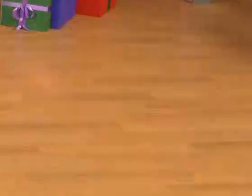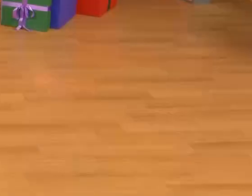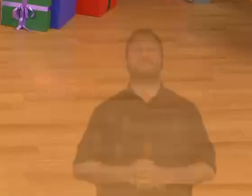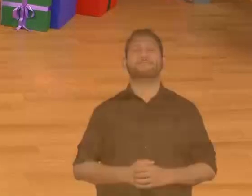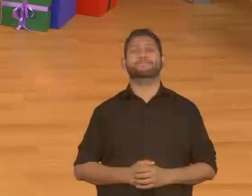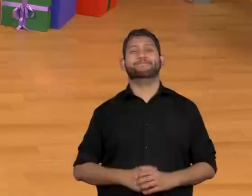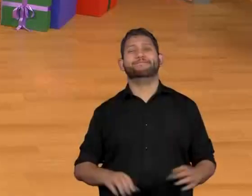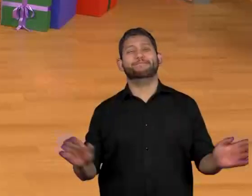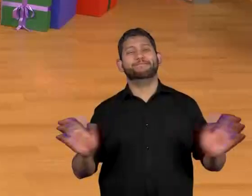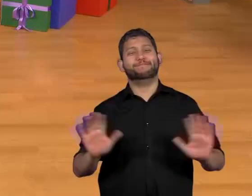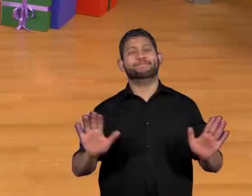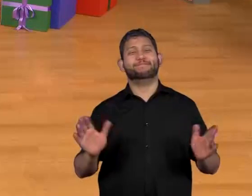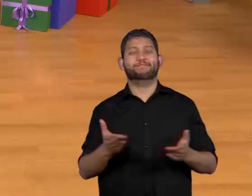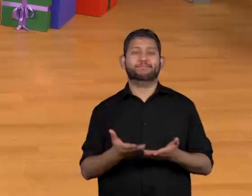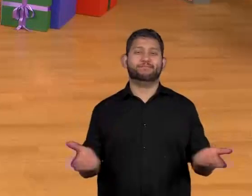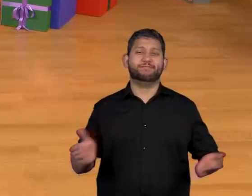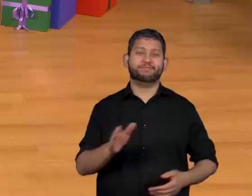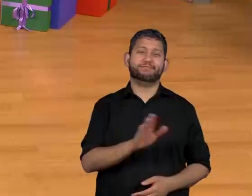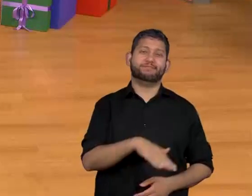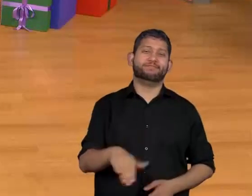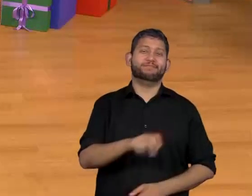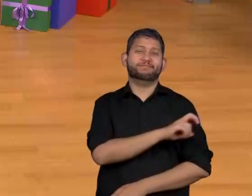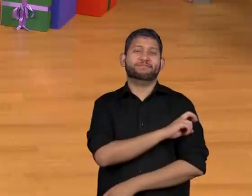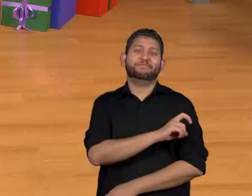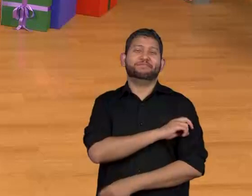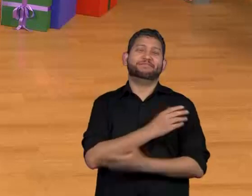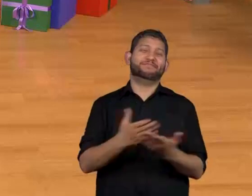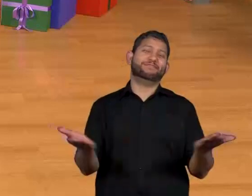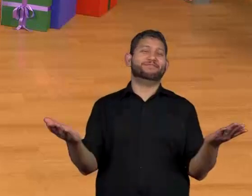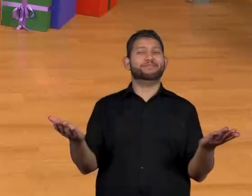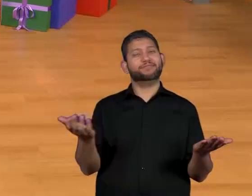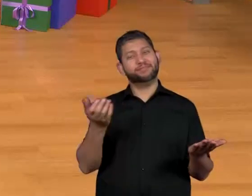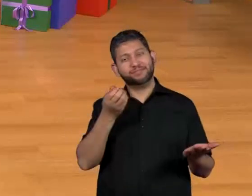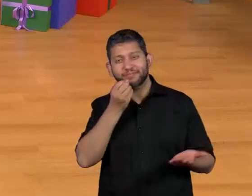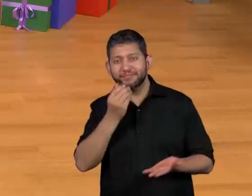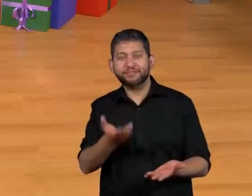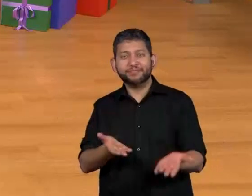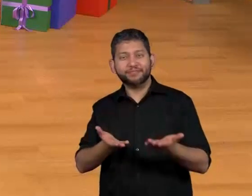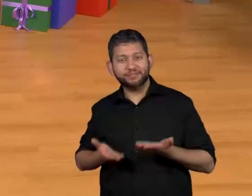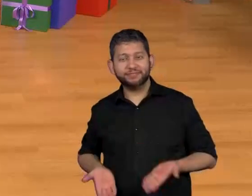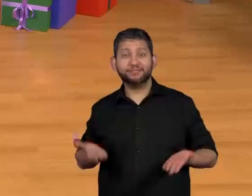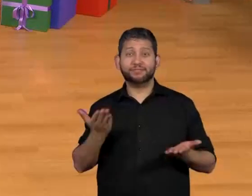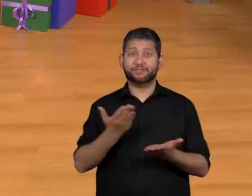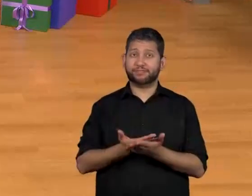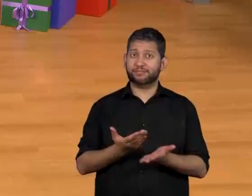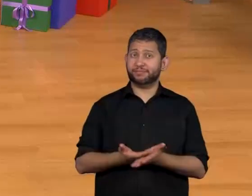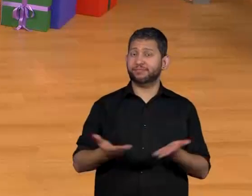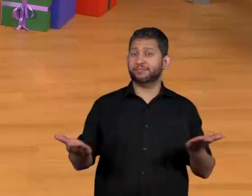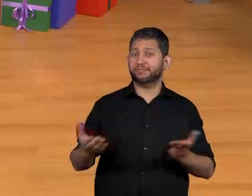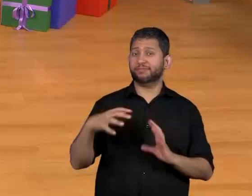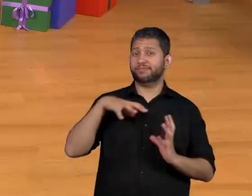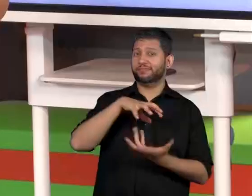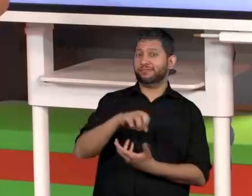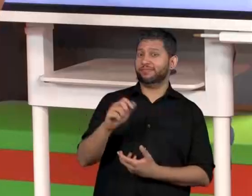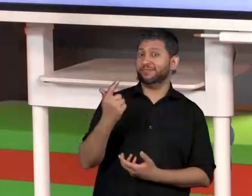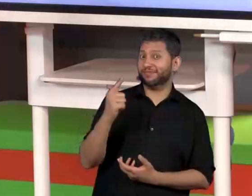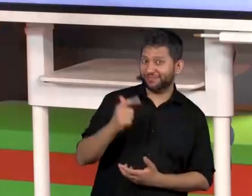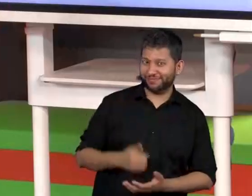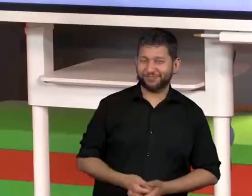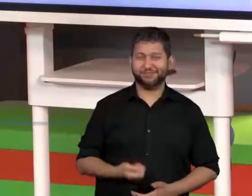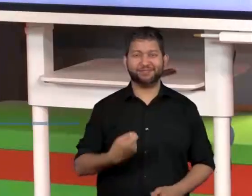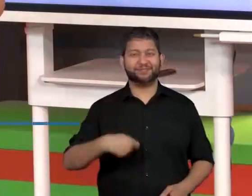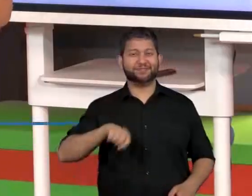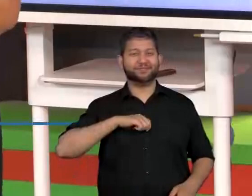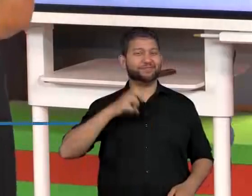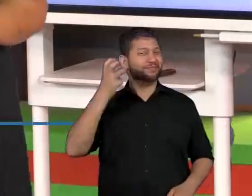Olá, galerinha do quinto ano, sejam bem-vindos a mais uma aula de geografia. Eu sou a